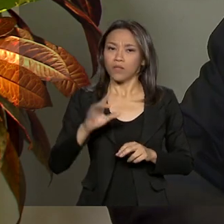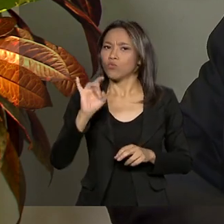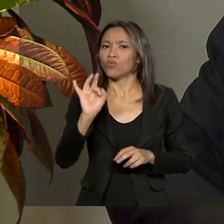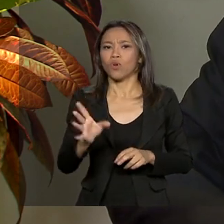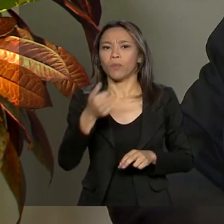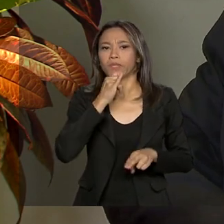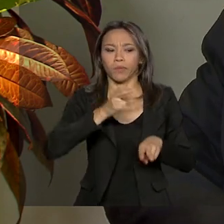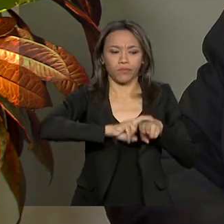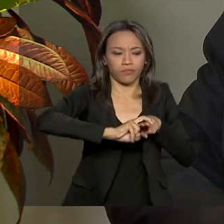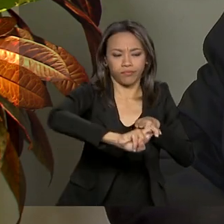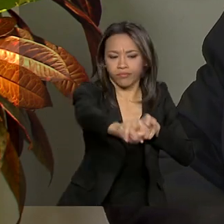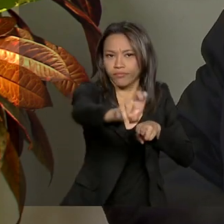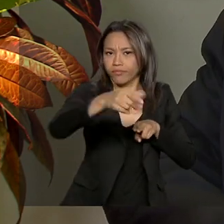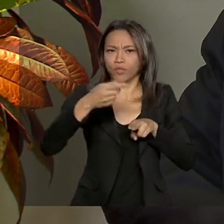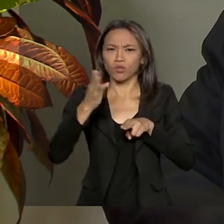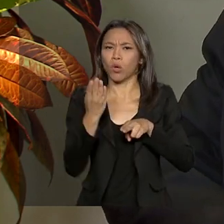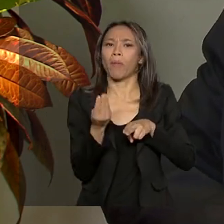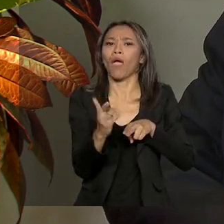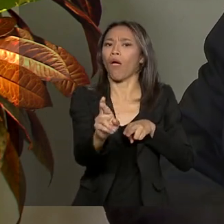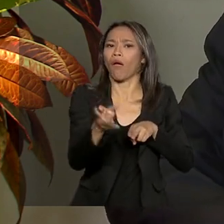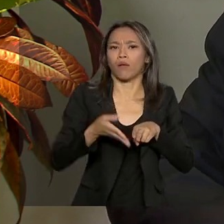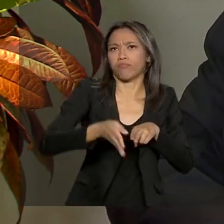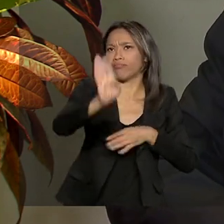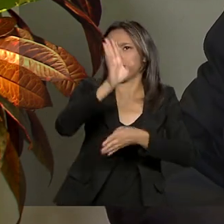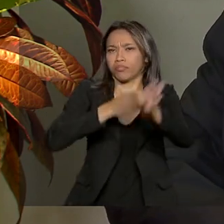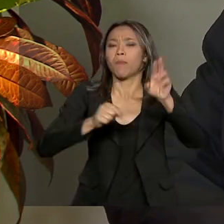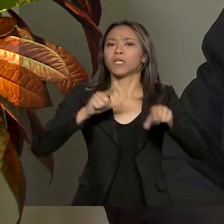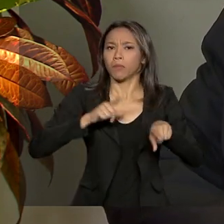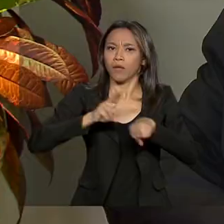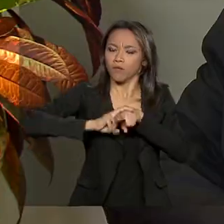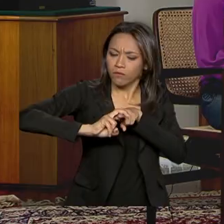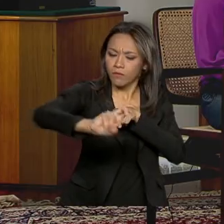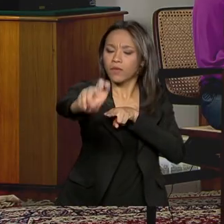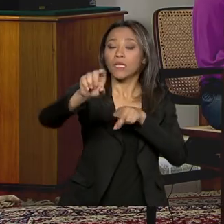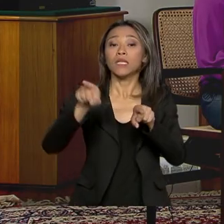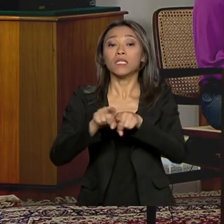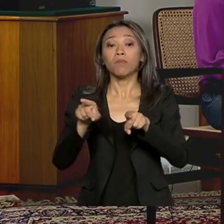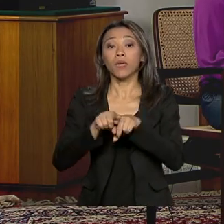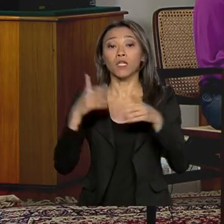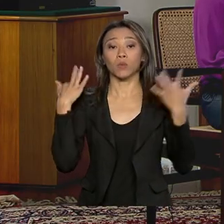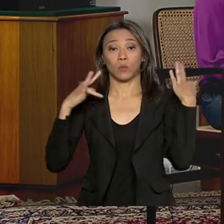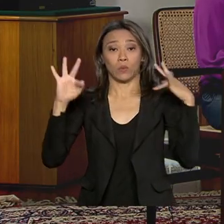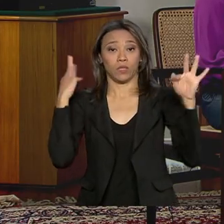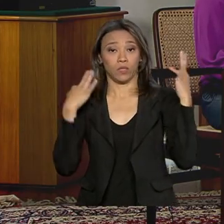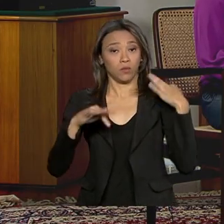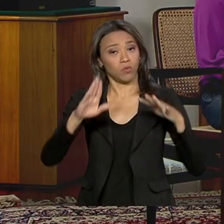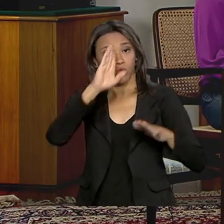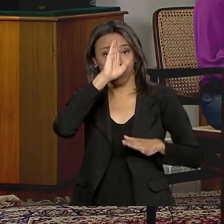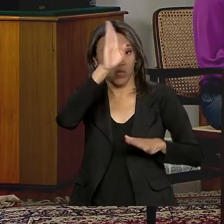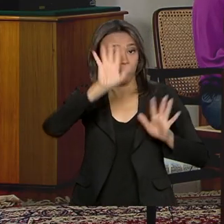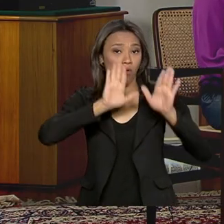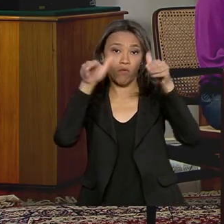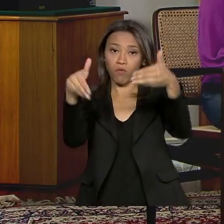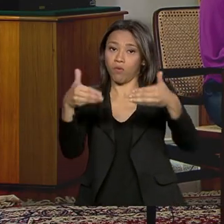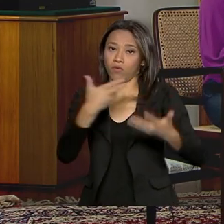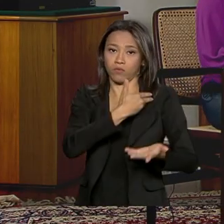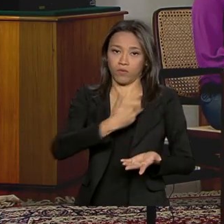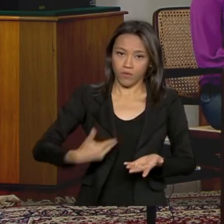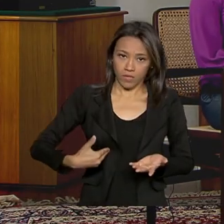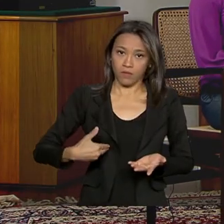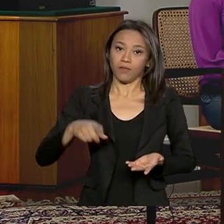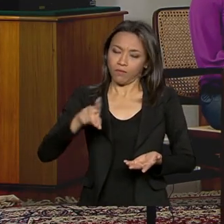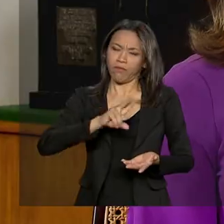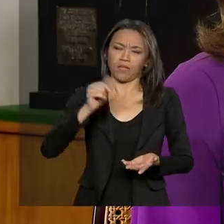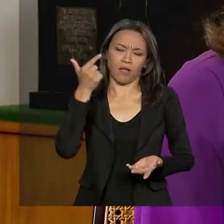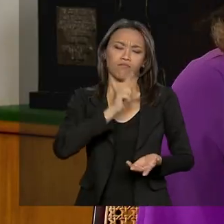só com estradas, mas com ferrovias e turismo. Colocando isso como prioridade do governo e investindo, eu tenho certeza